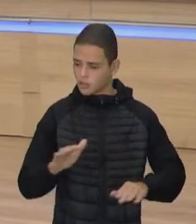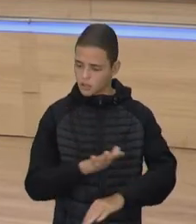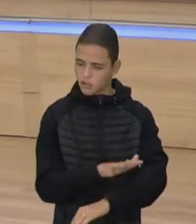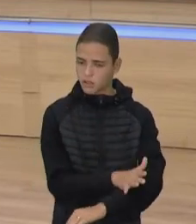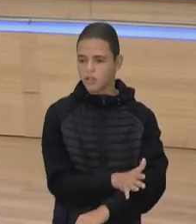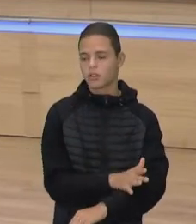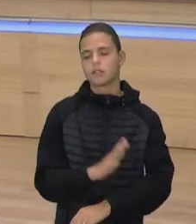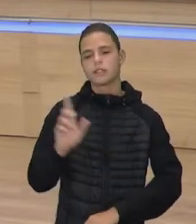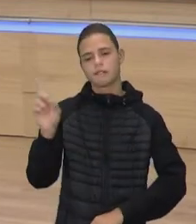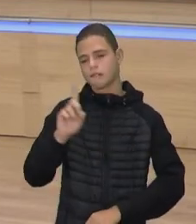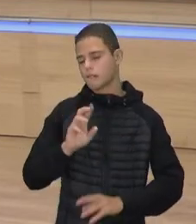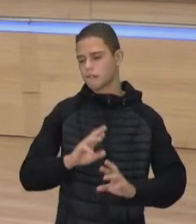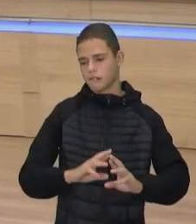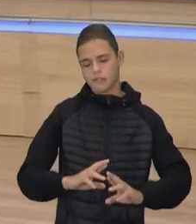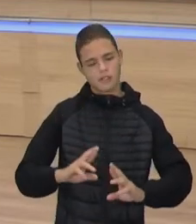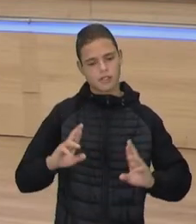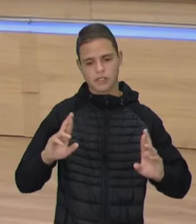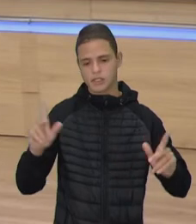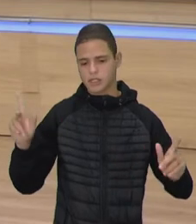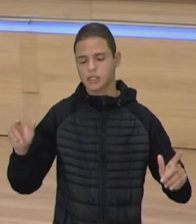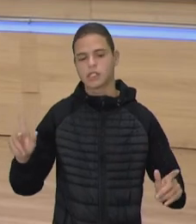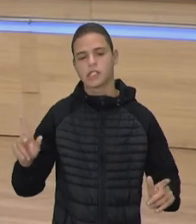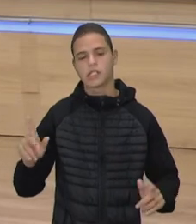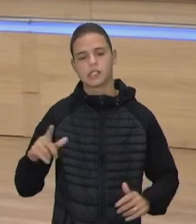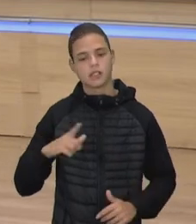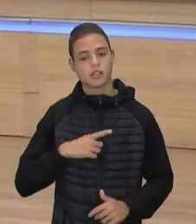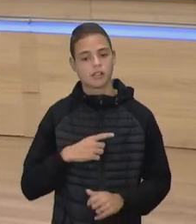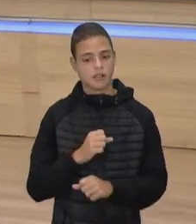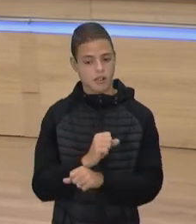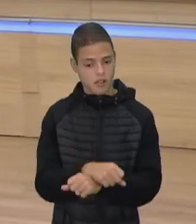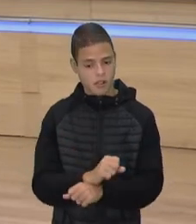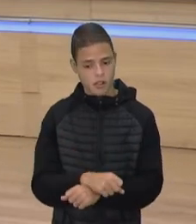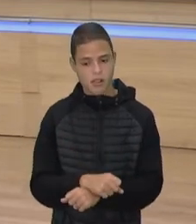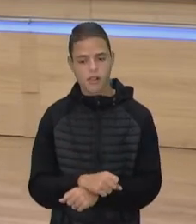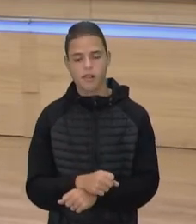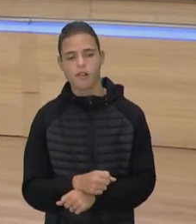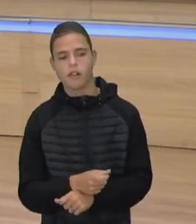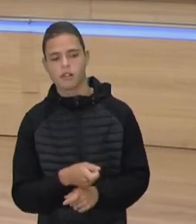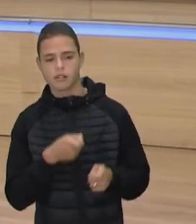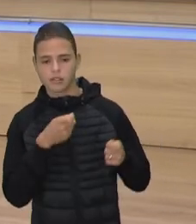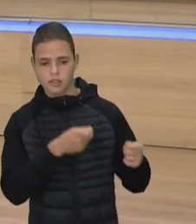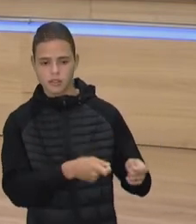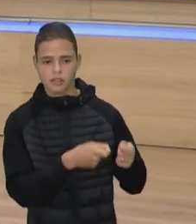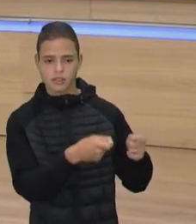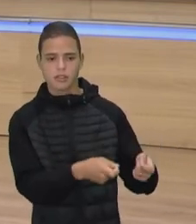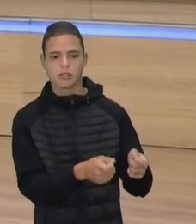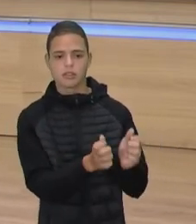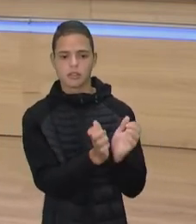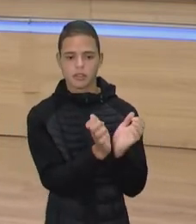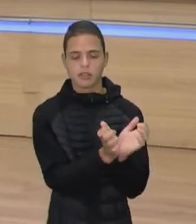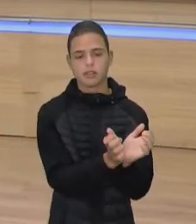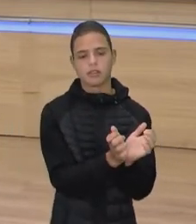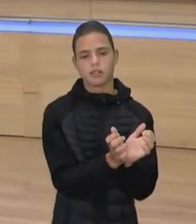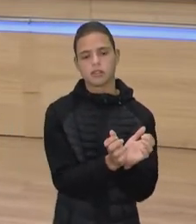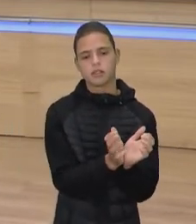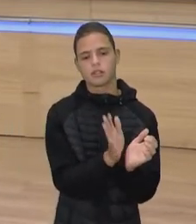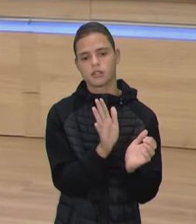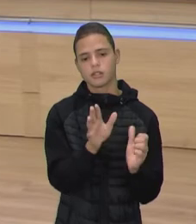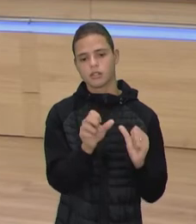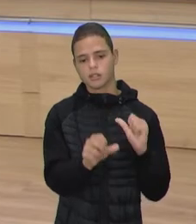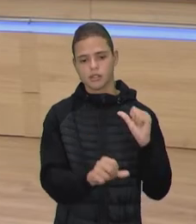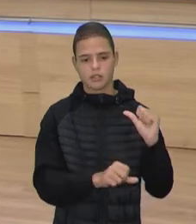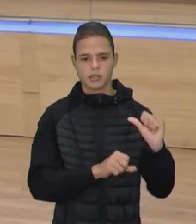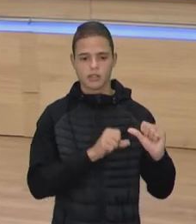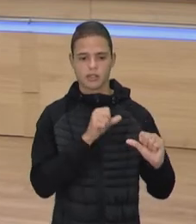contrário, né? Existiu essa dominação, exploração da mão de obra escrava, mas quando essa mão de obra